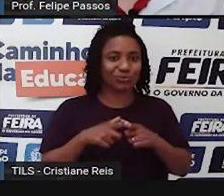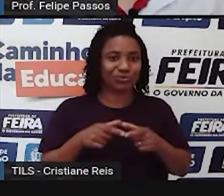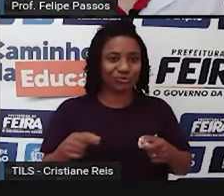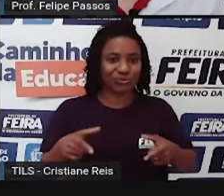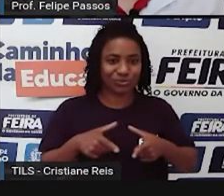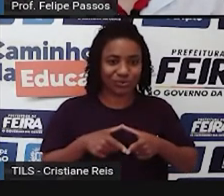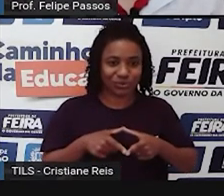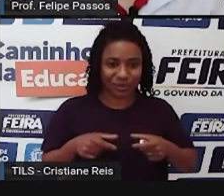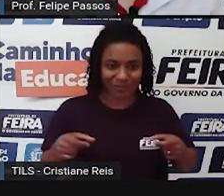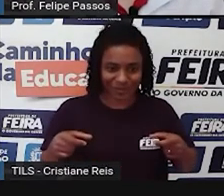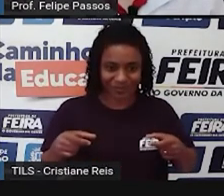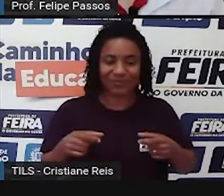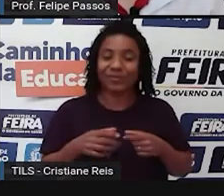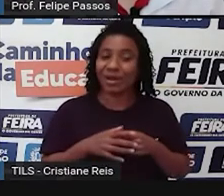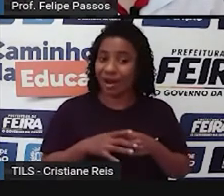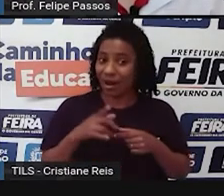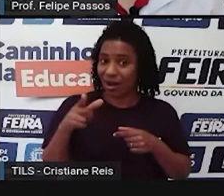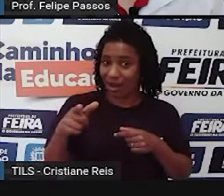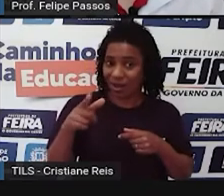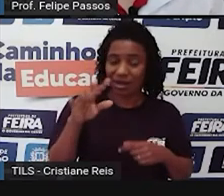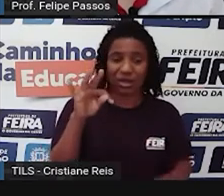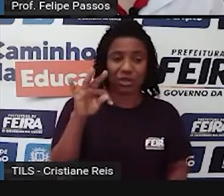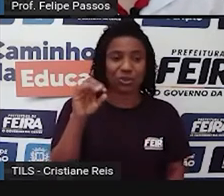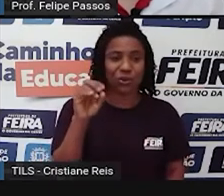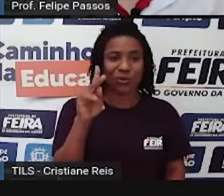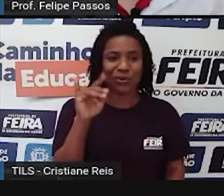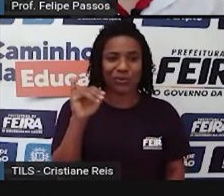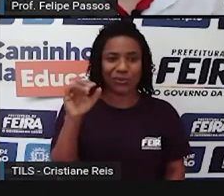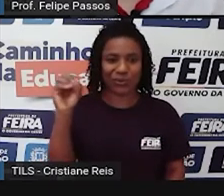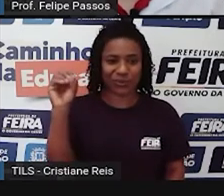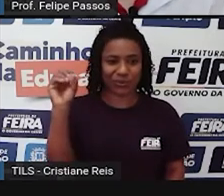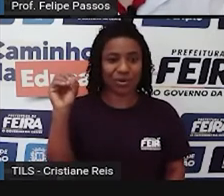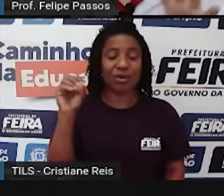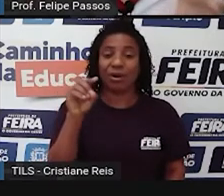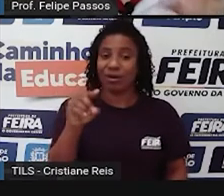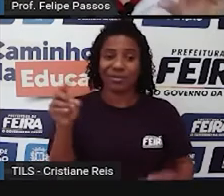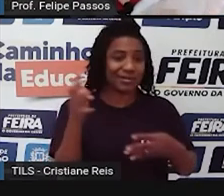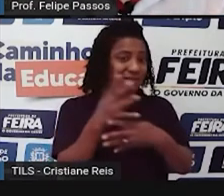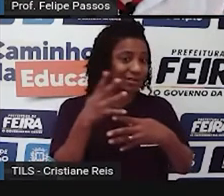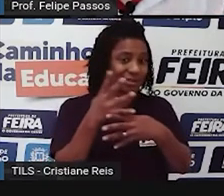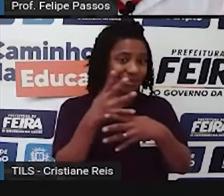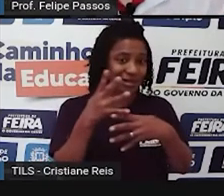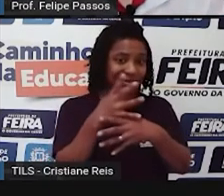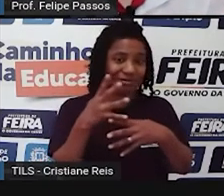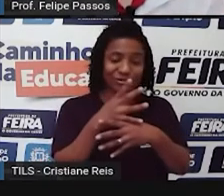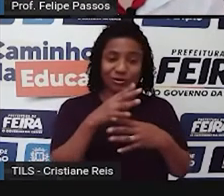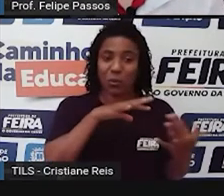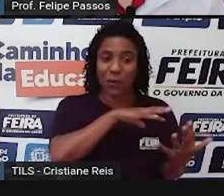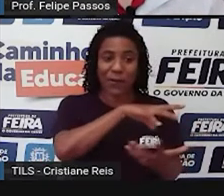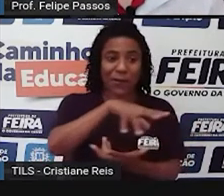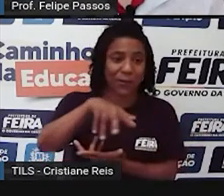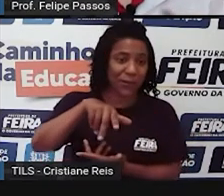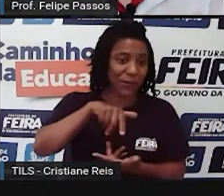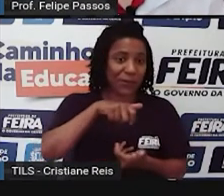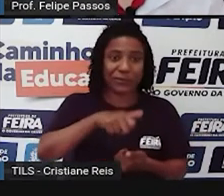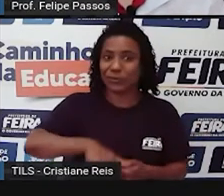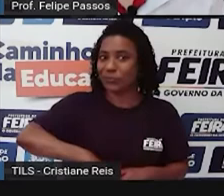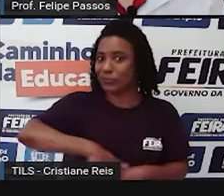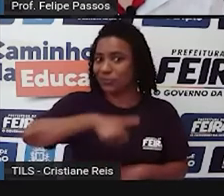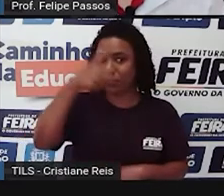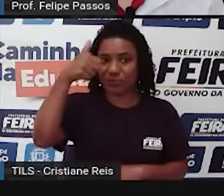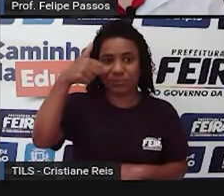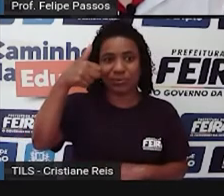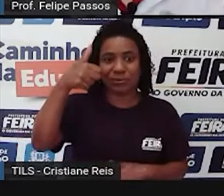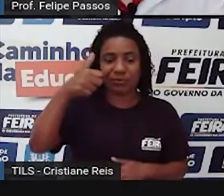ela é considerada a maior cidade do mundo. Então, olha a imensidão, olha quantos prédios, casinhas, luzes, né? Isso é só uma